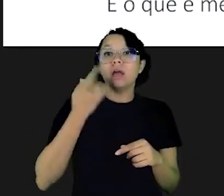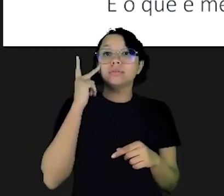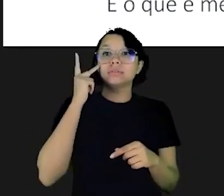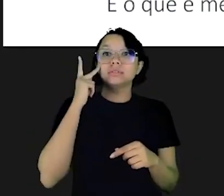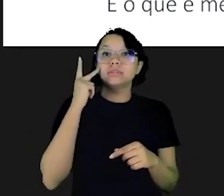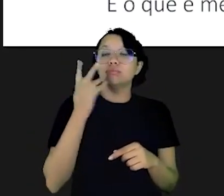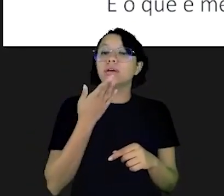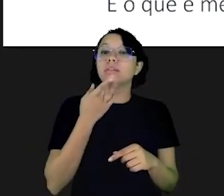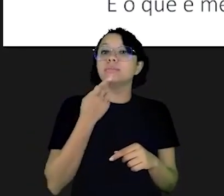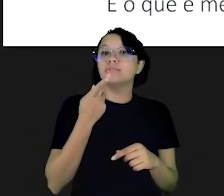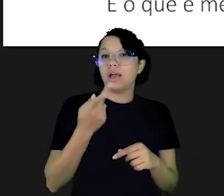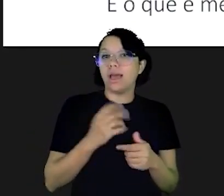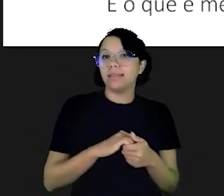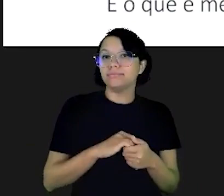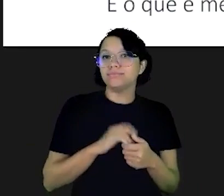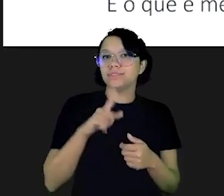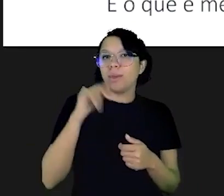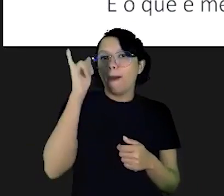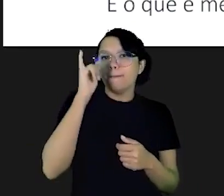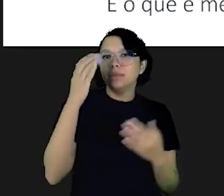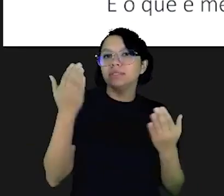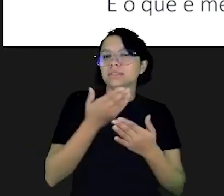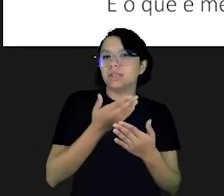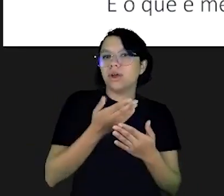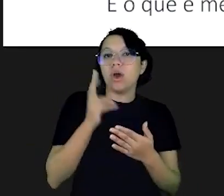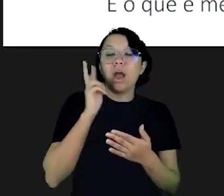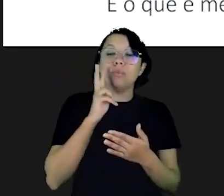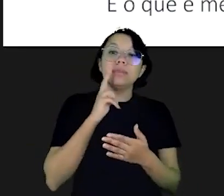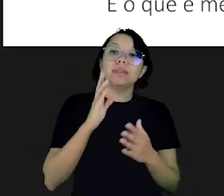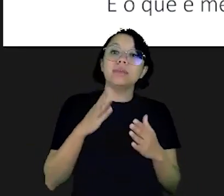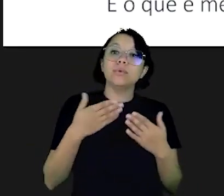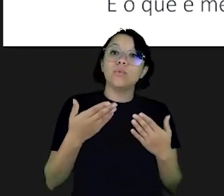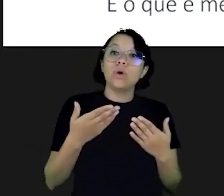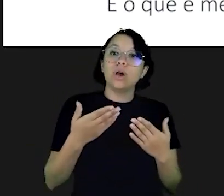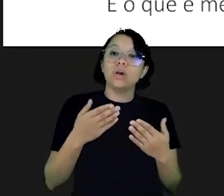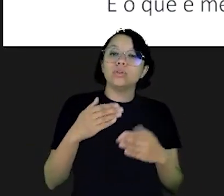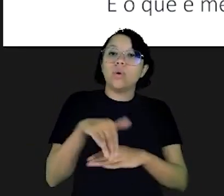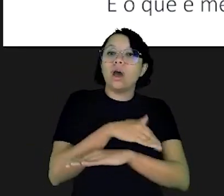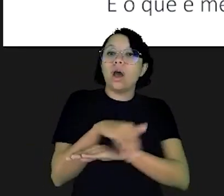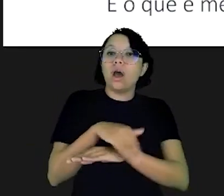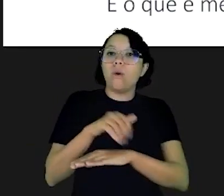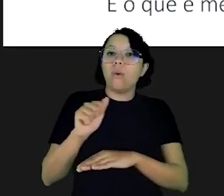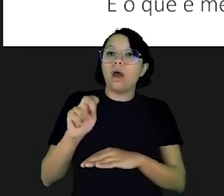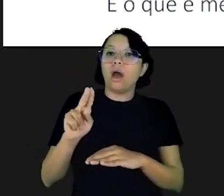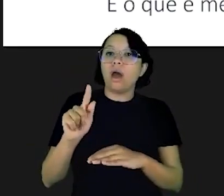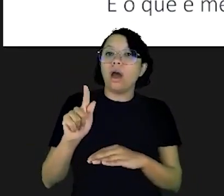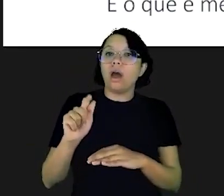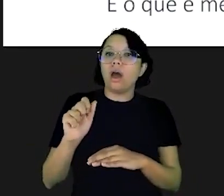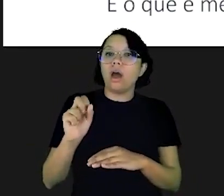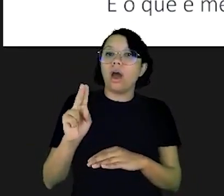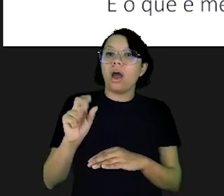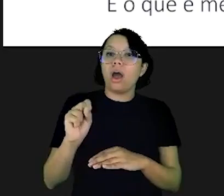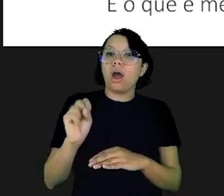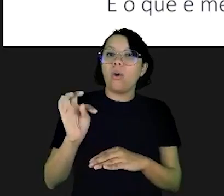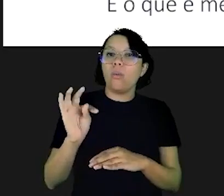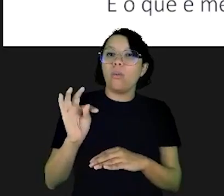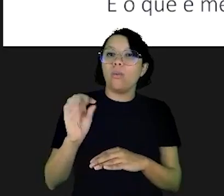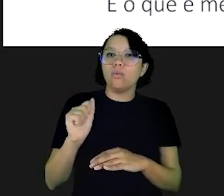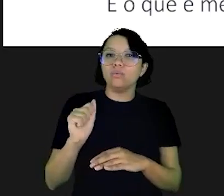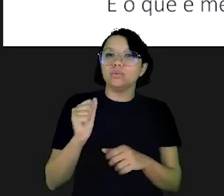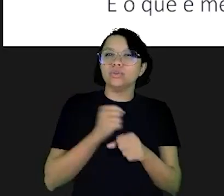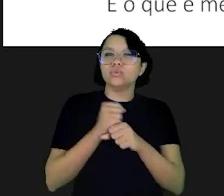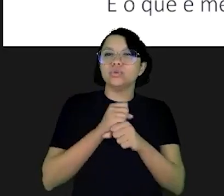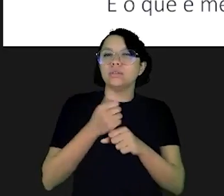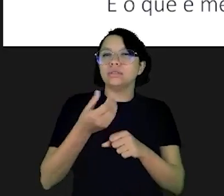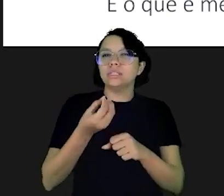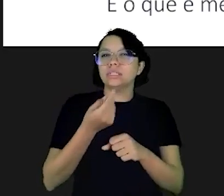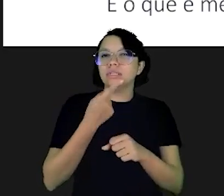vocês que moram em São Paulo que conhecem bem em São Paulo me digam se eu disser uma besteira agora mas eu me lembro de Rua Augusta por